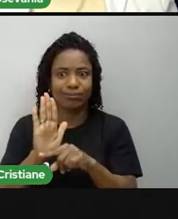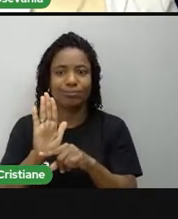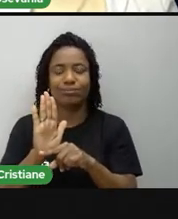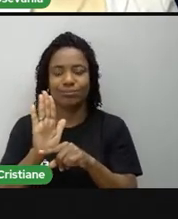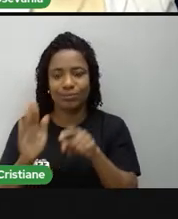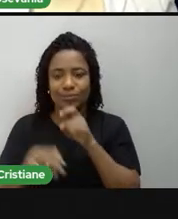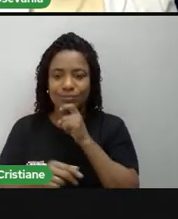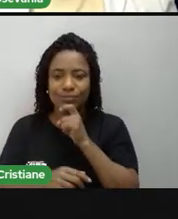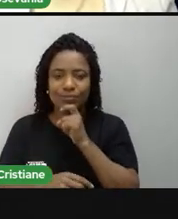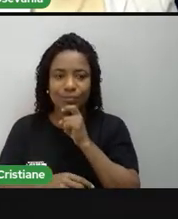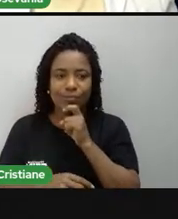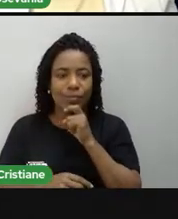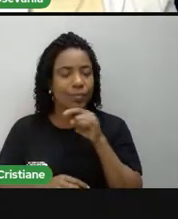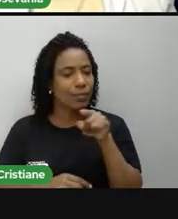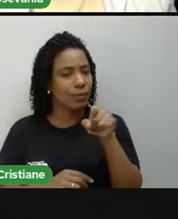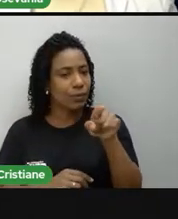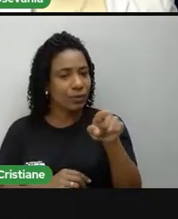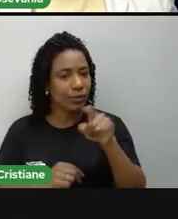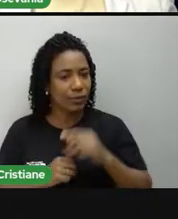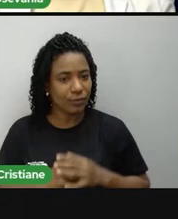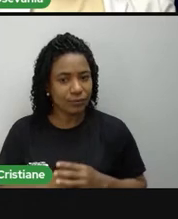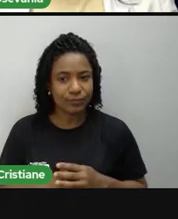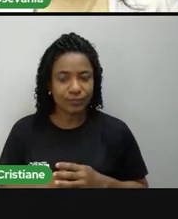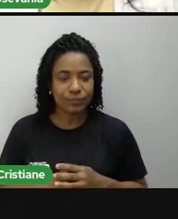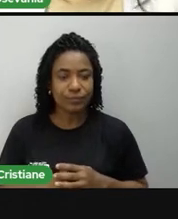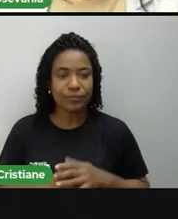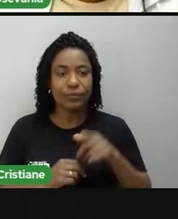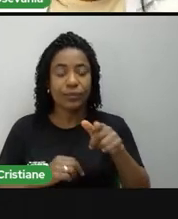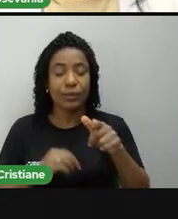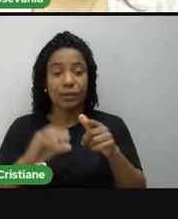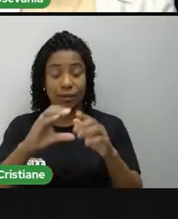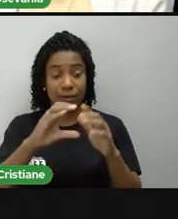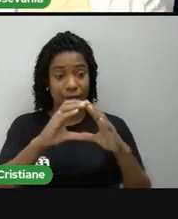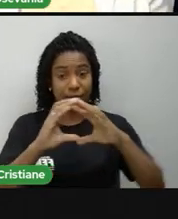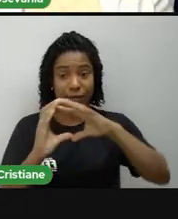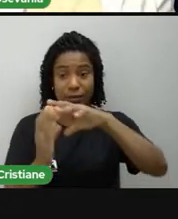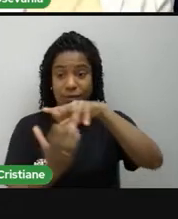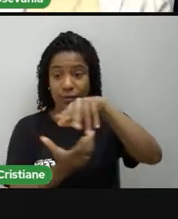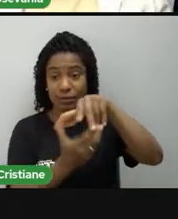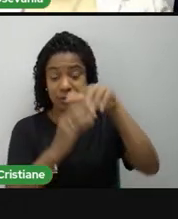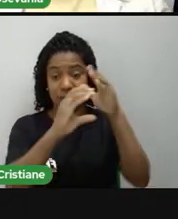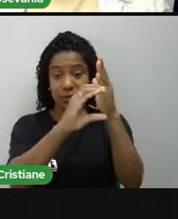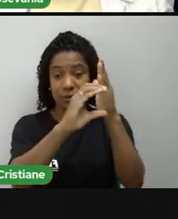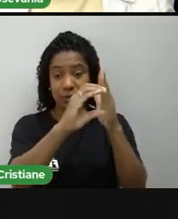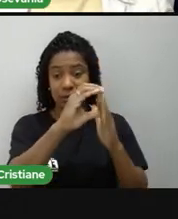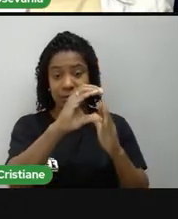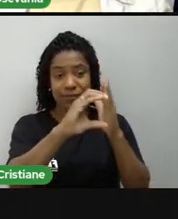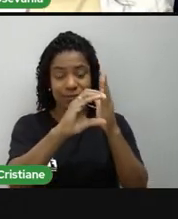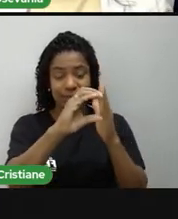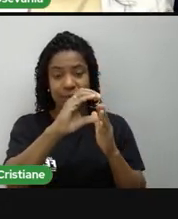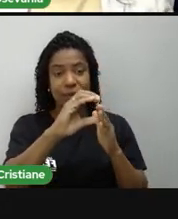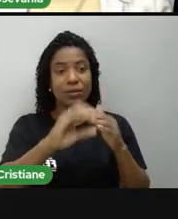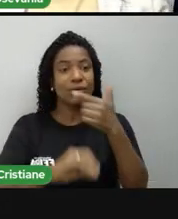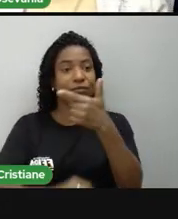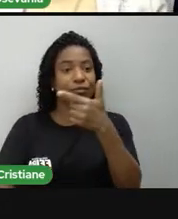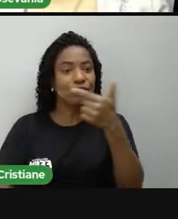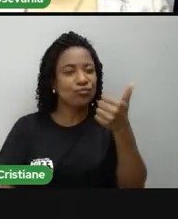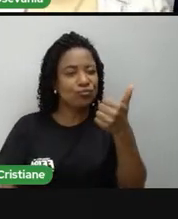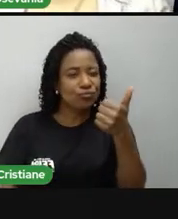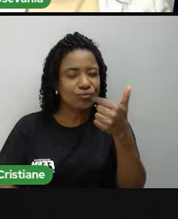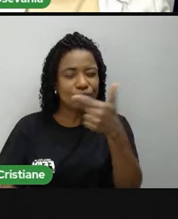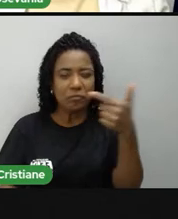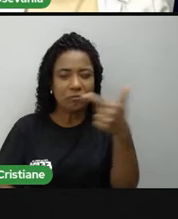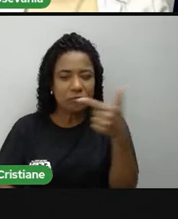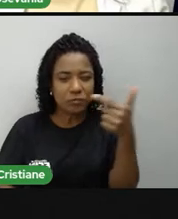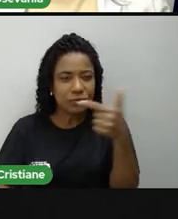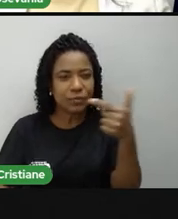outro momento de solstício do planeta, que a gente vai observar no dia 21 ou 22